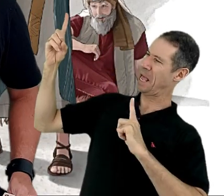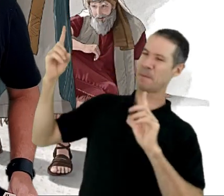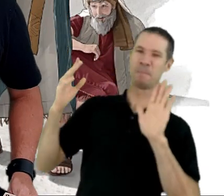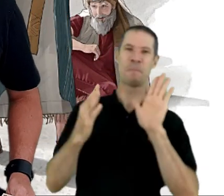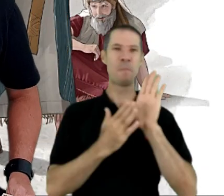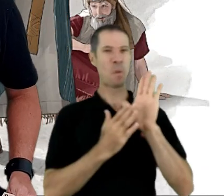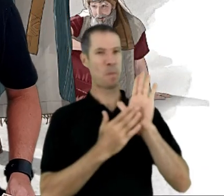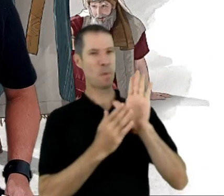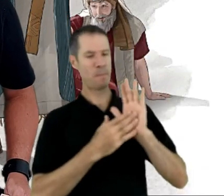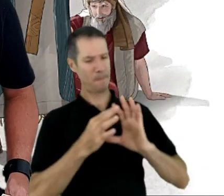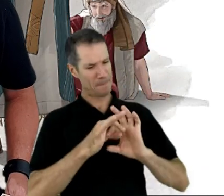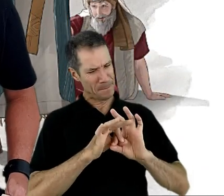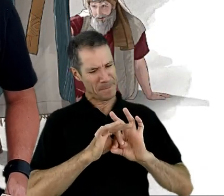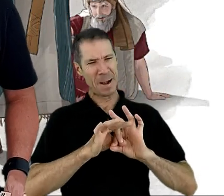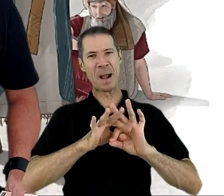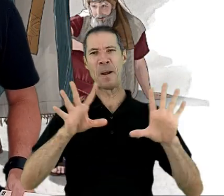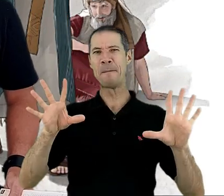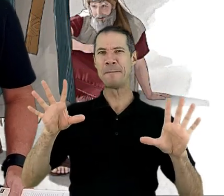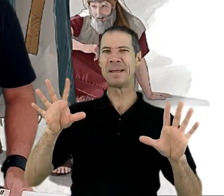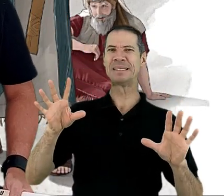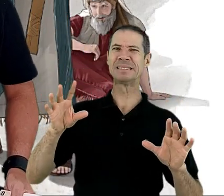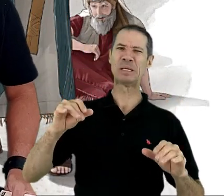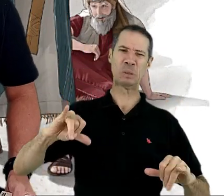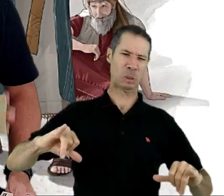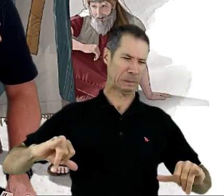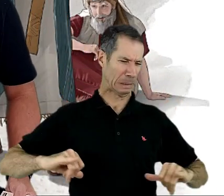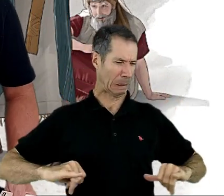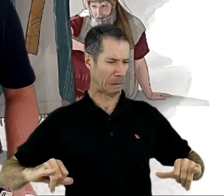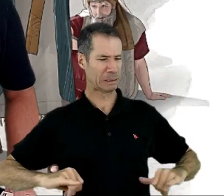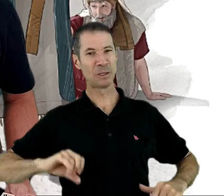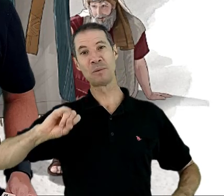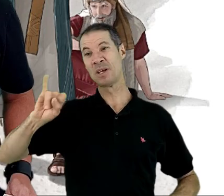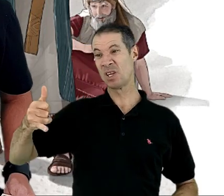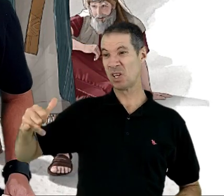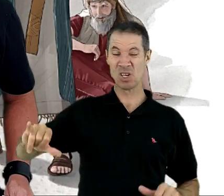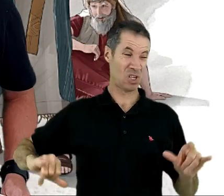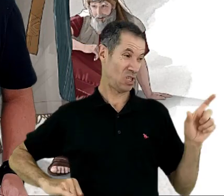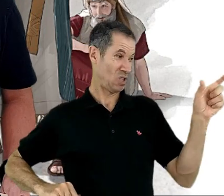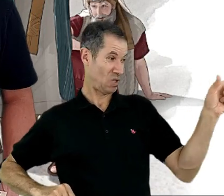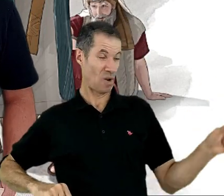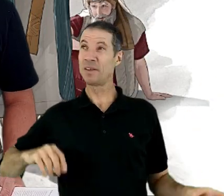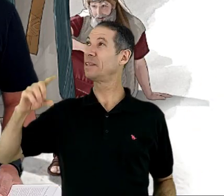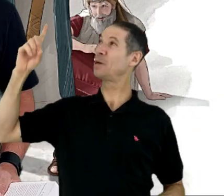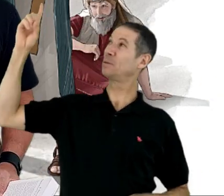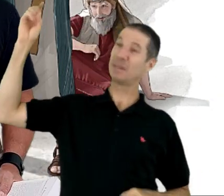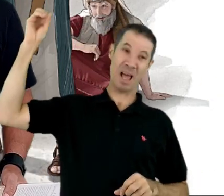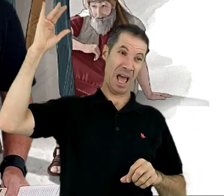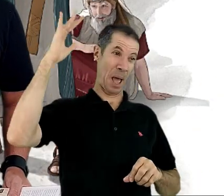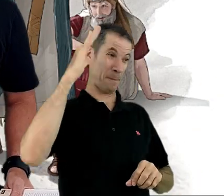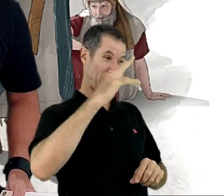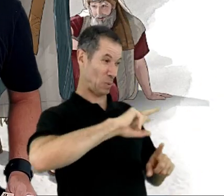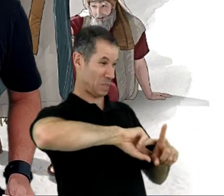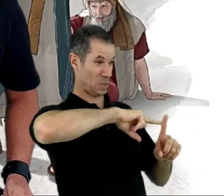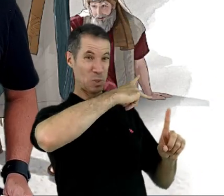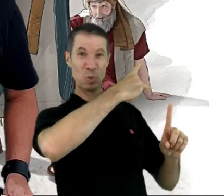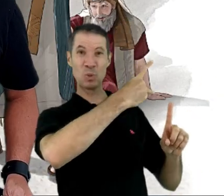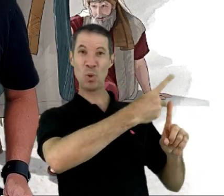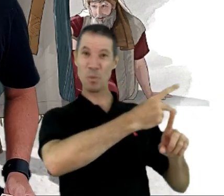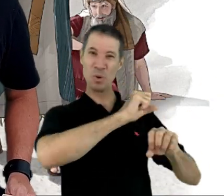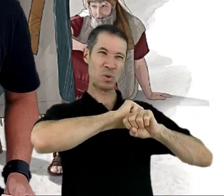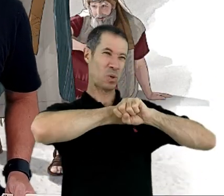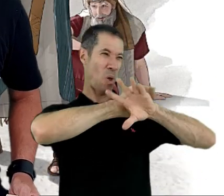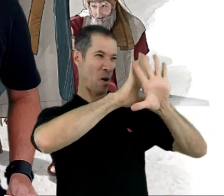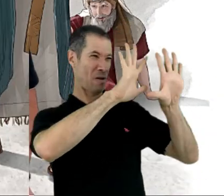com a permissão de todo o sofrimento de Jó. Deus o purificou e deixou com isso um